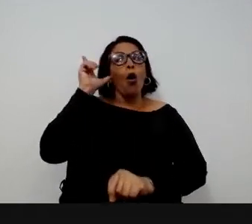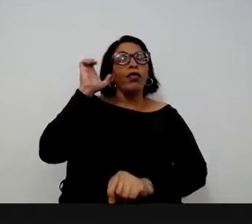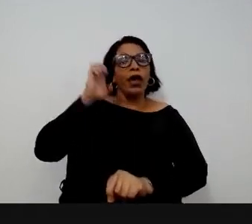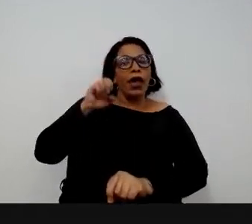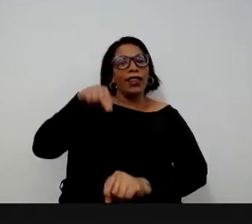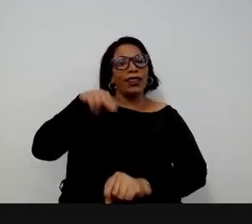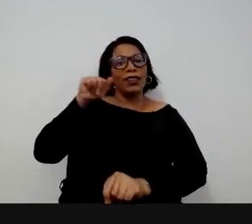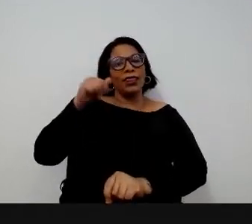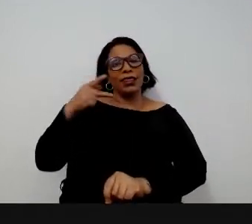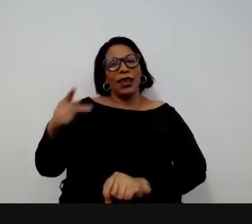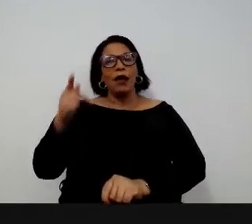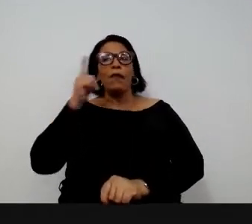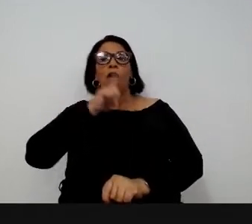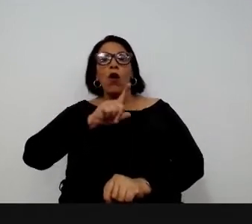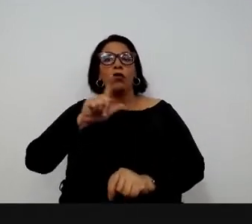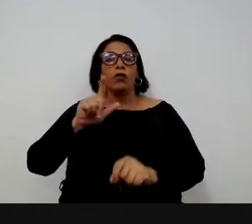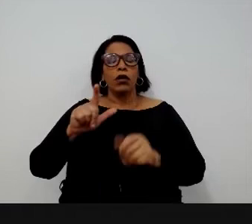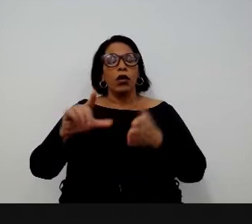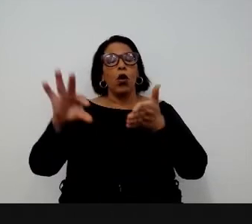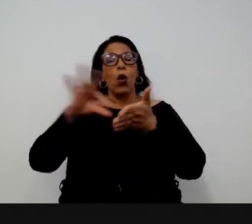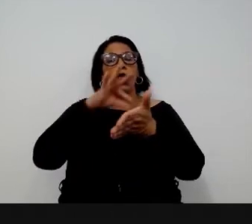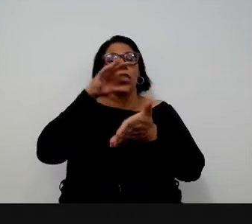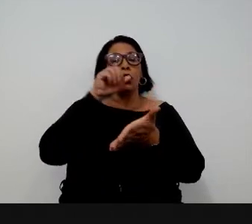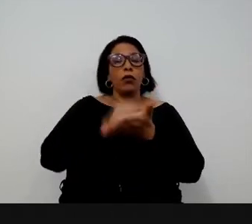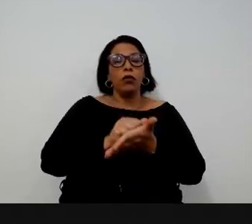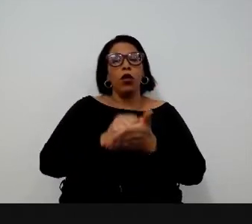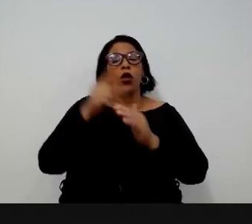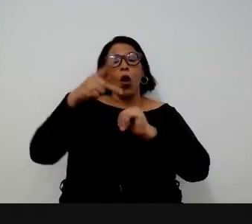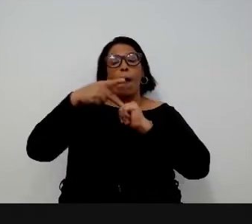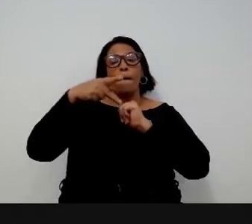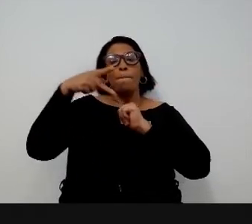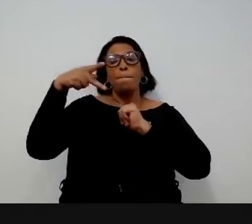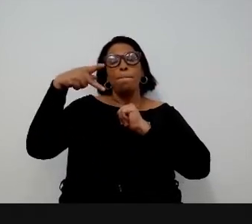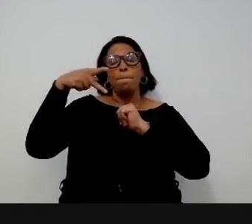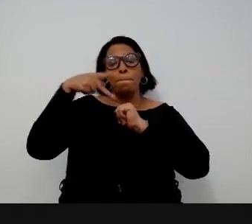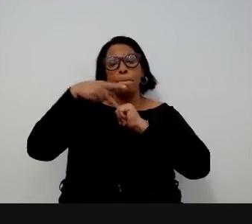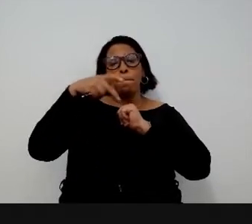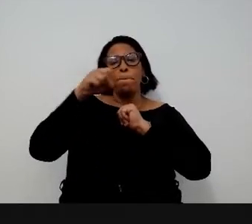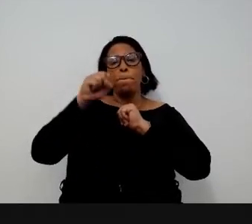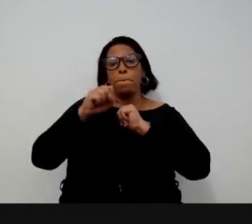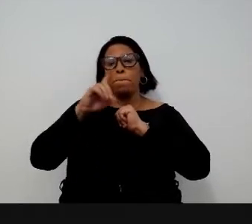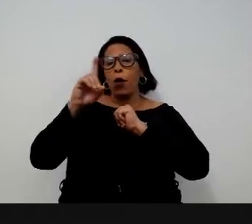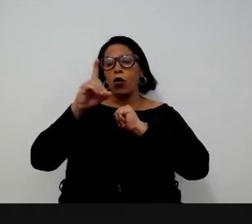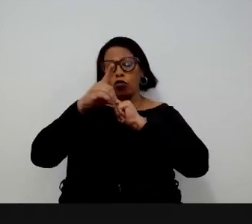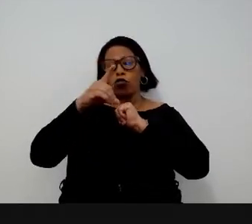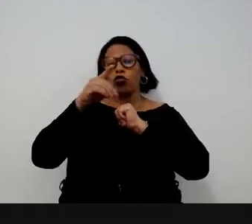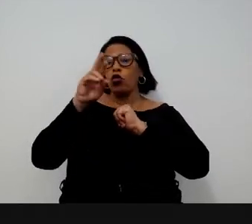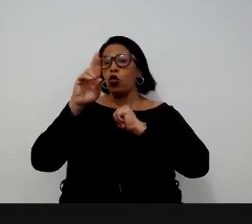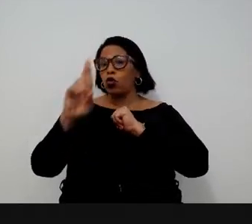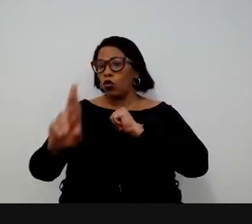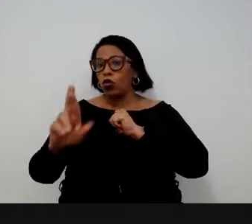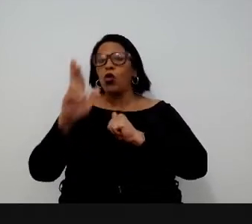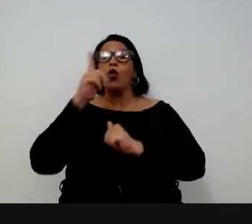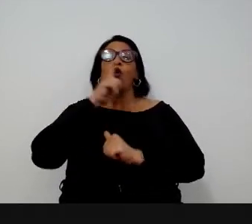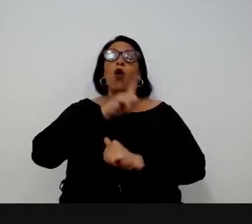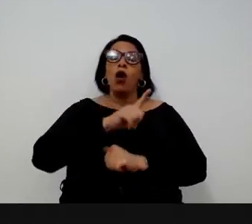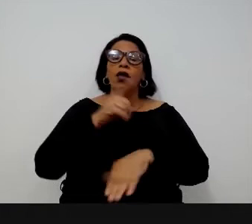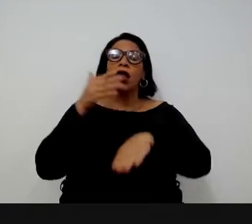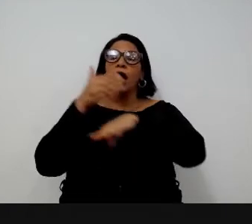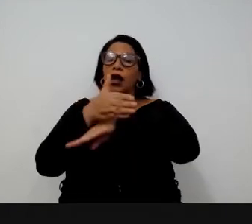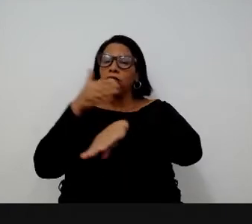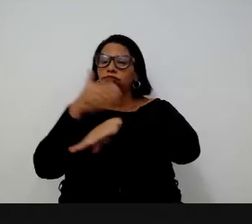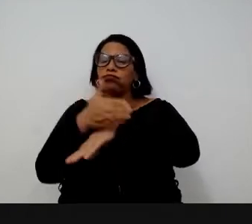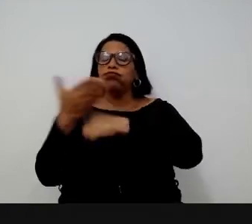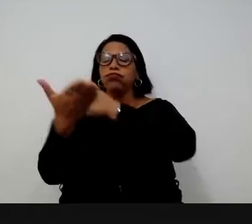se não me engano, a gente assinou o nosso programa também de pós-doutorado, o nosso estágio pós-doutoral, que também permite que essas bases sejam